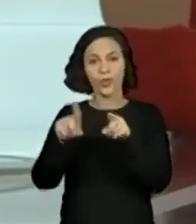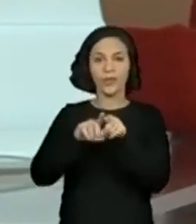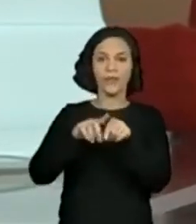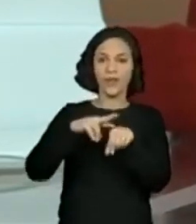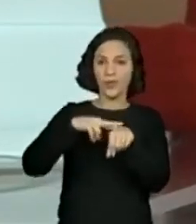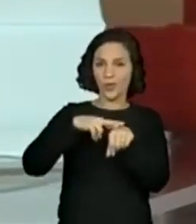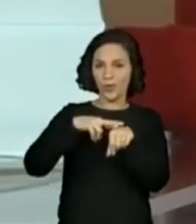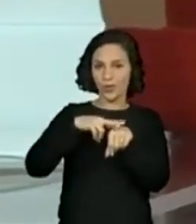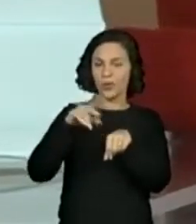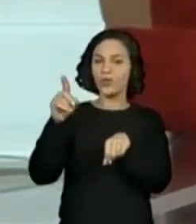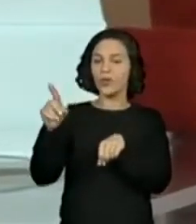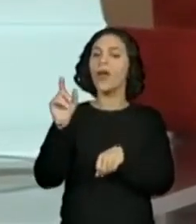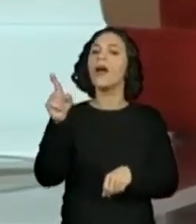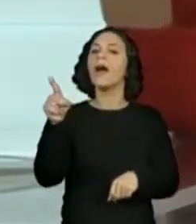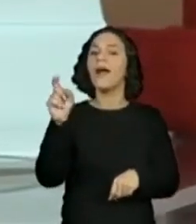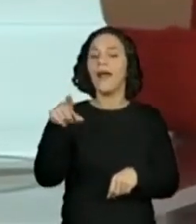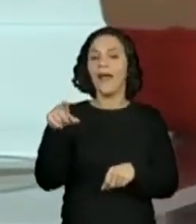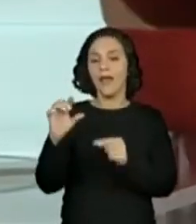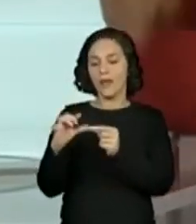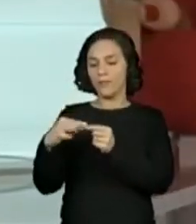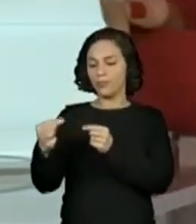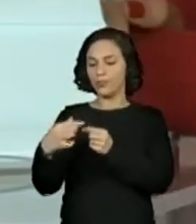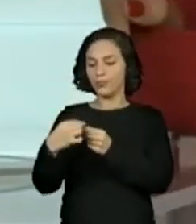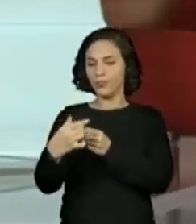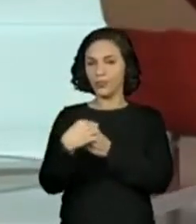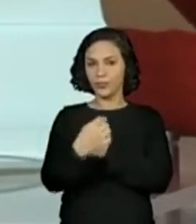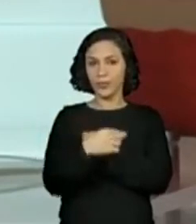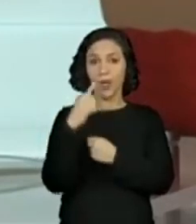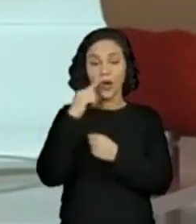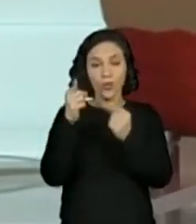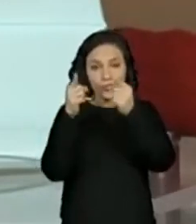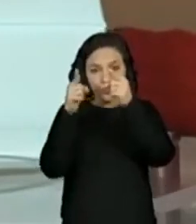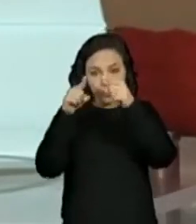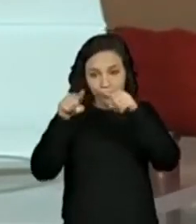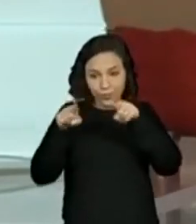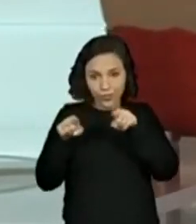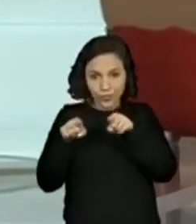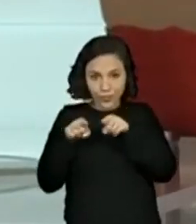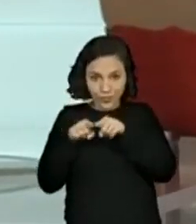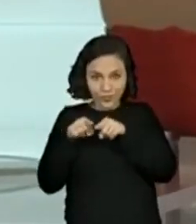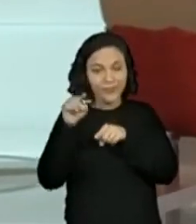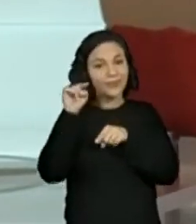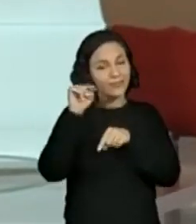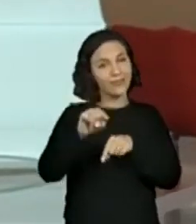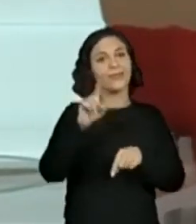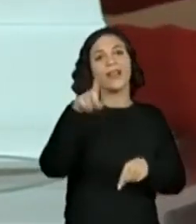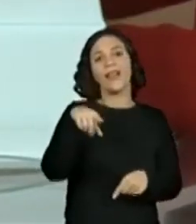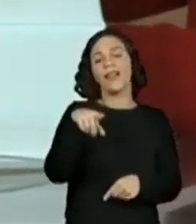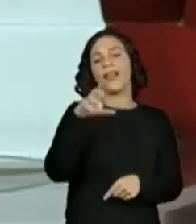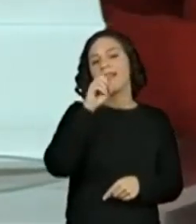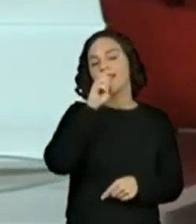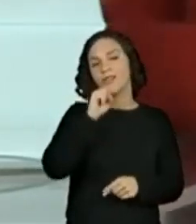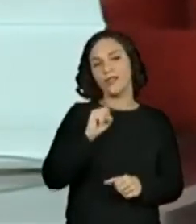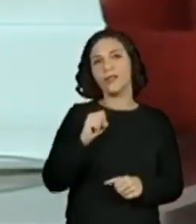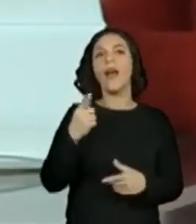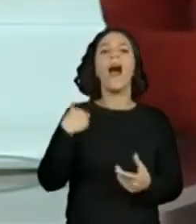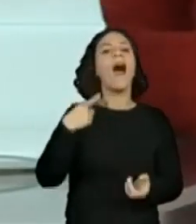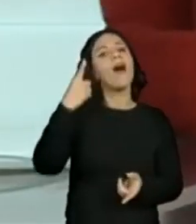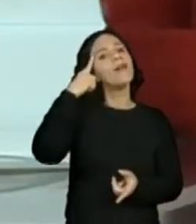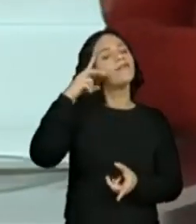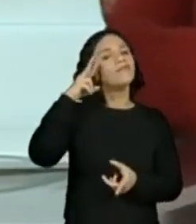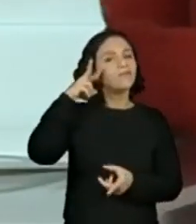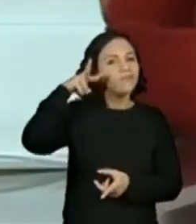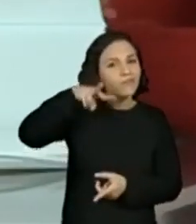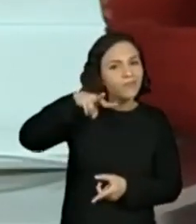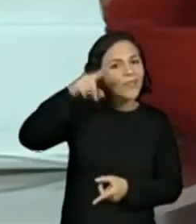Isso. Quatorze. E aqui, oito. Então, só pela quantidade dá para ver que aqui em cima tem muito mais, que seriam as margaridas. Só de